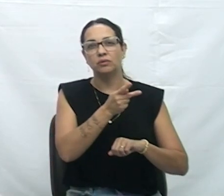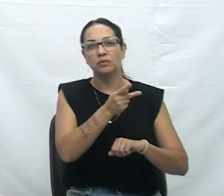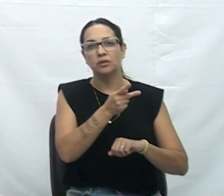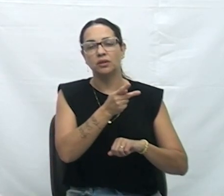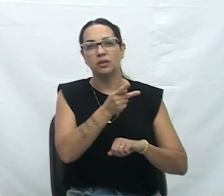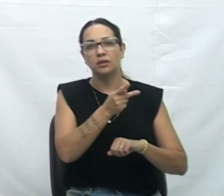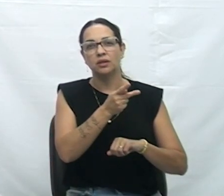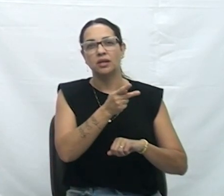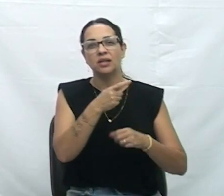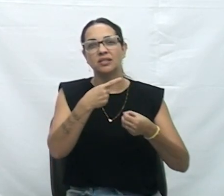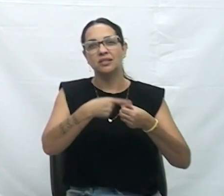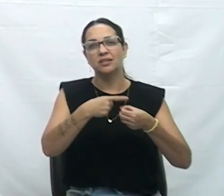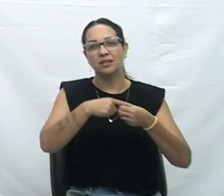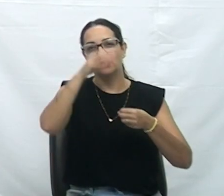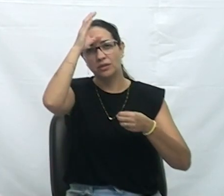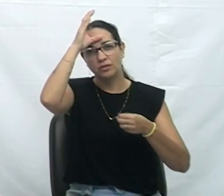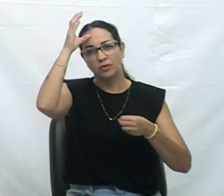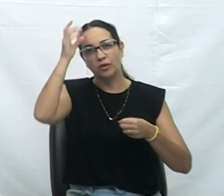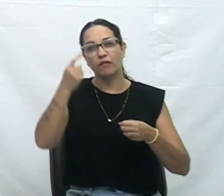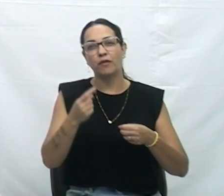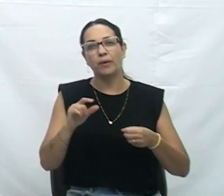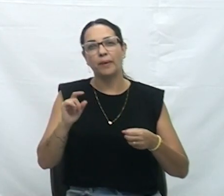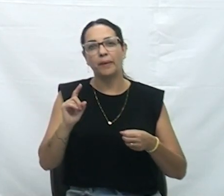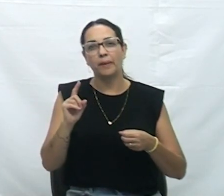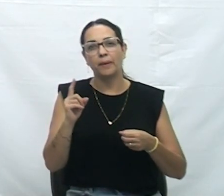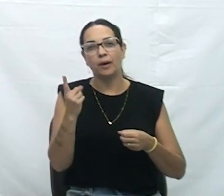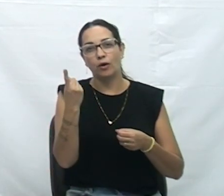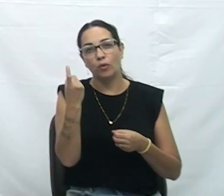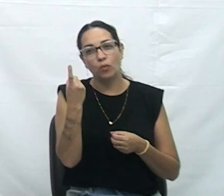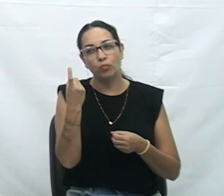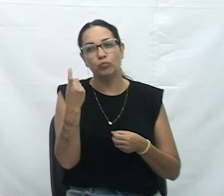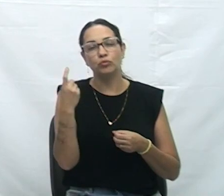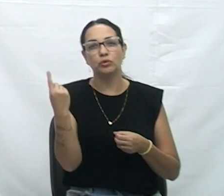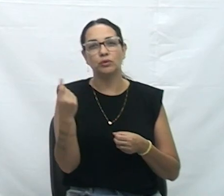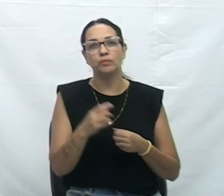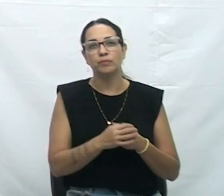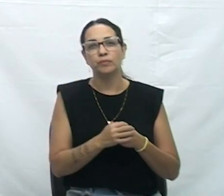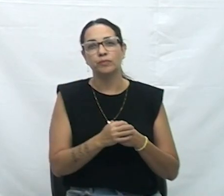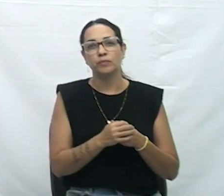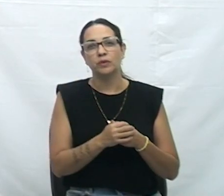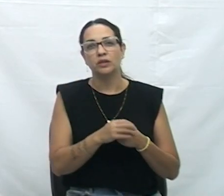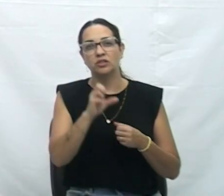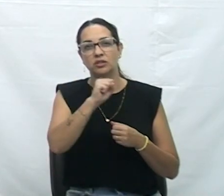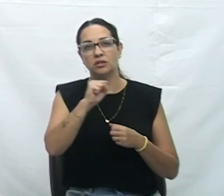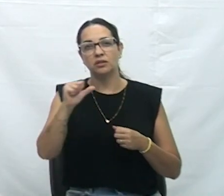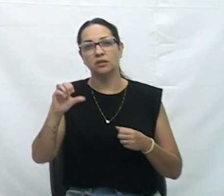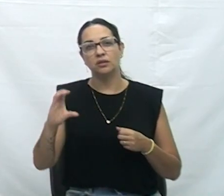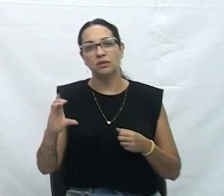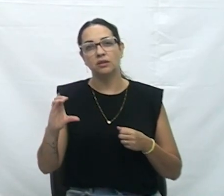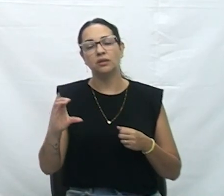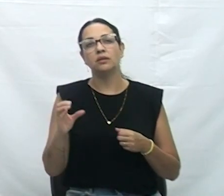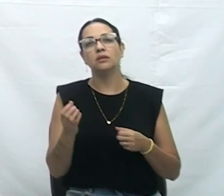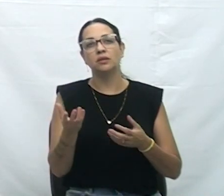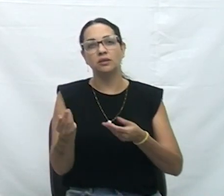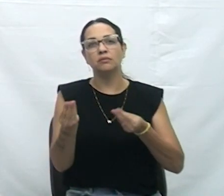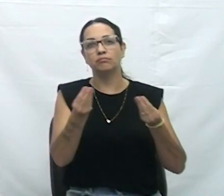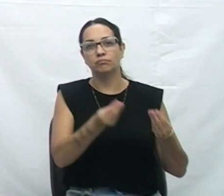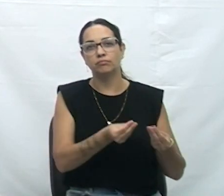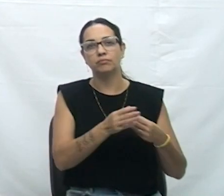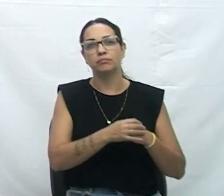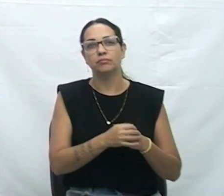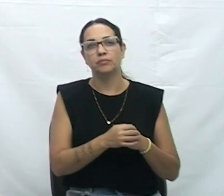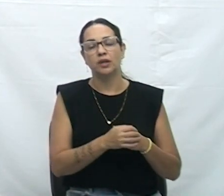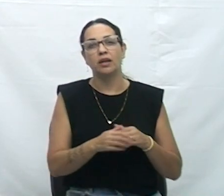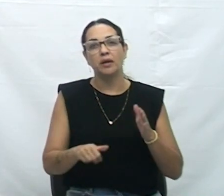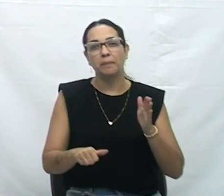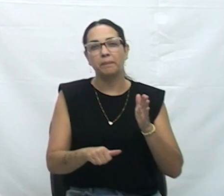primeira de Santa Catarina e também a única de Santa Catarina a ganhar esta menção e a primeira do